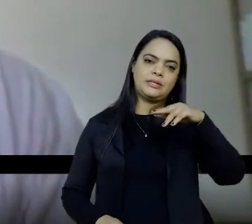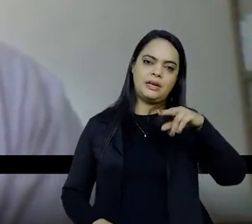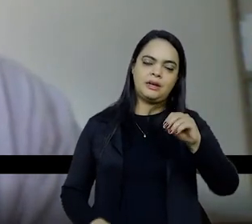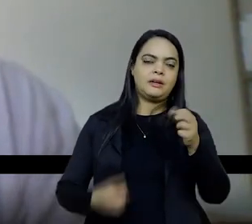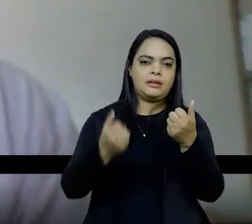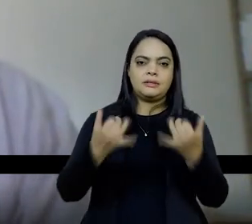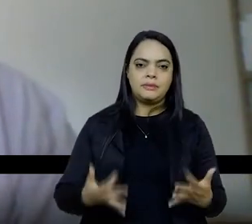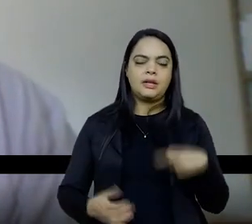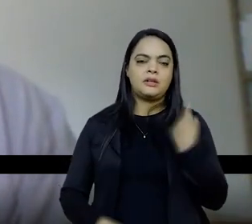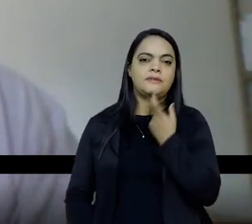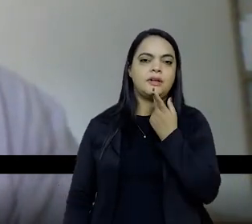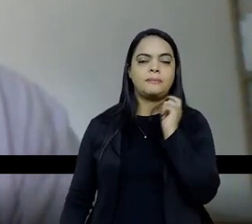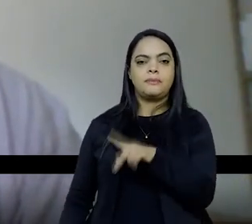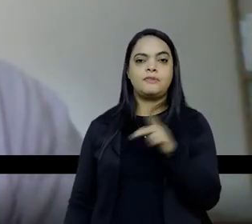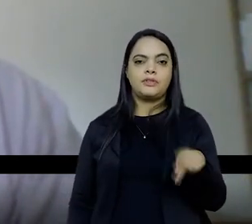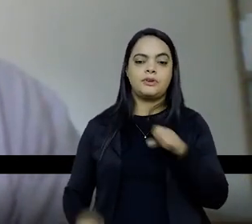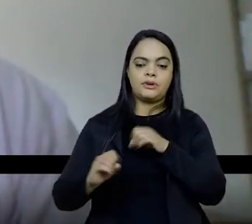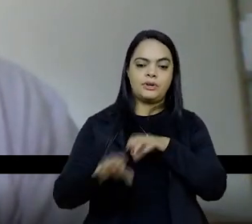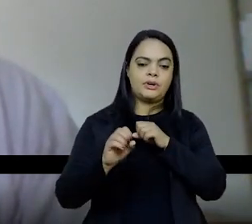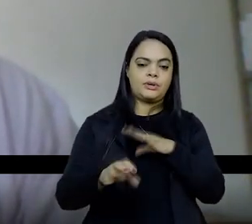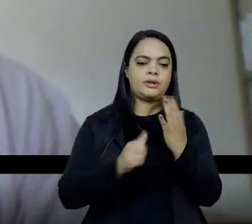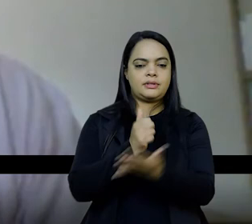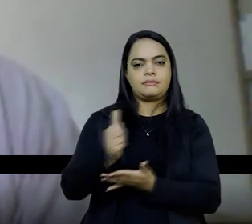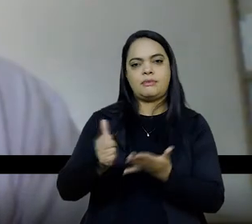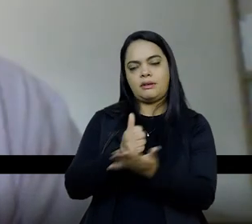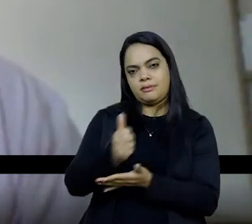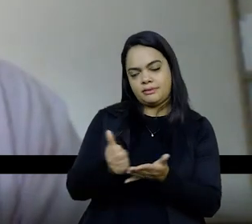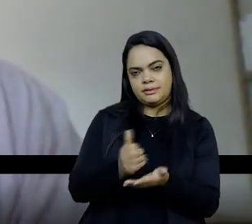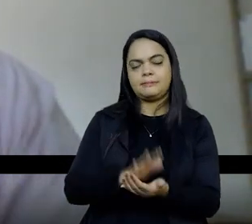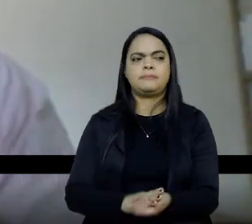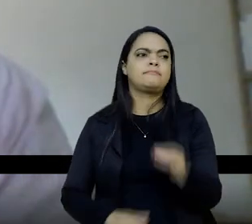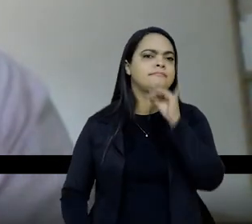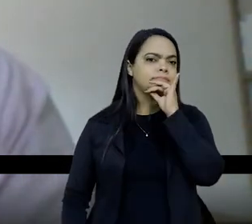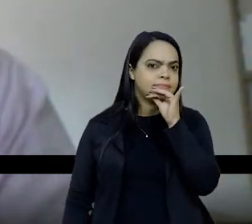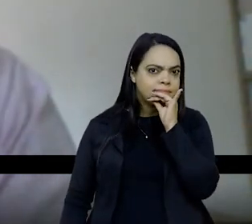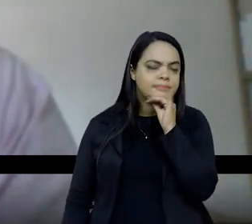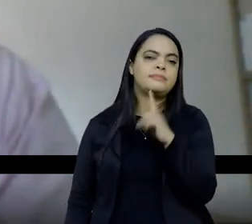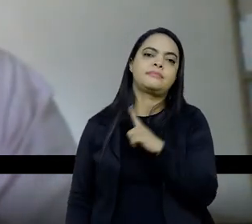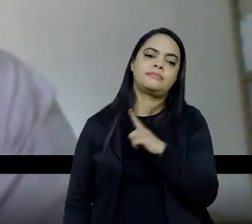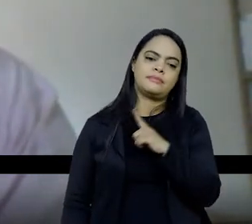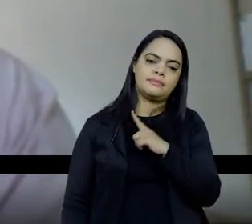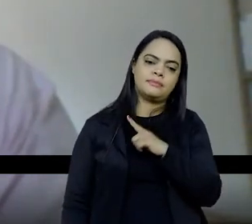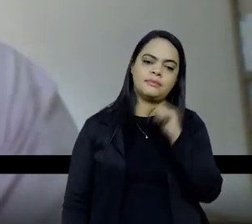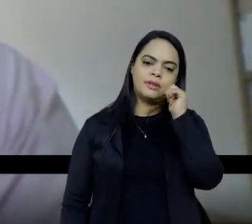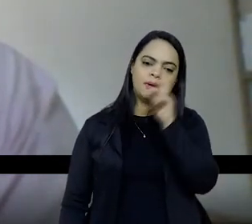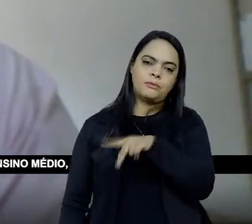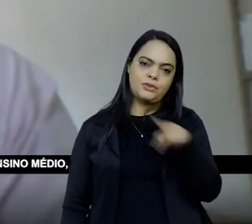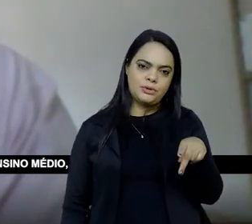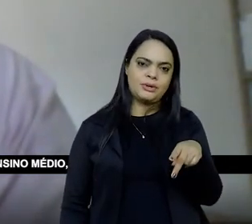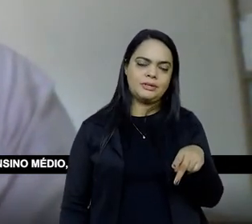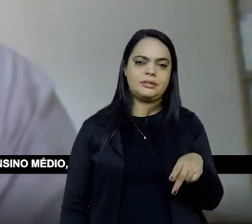a gente fala assim, professores, né, da educação básica, mas, por exemplo, temos as professores, falou muito bem,